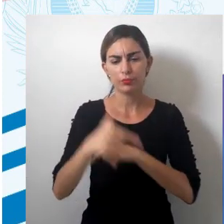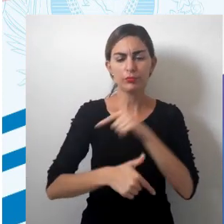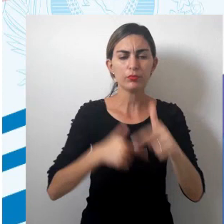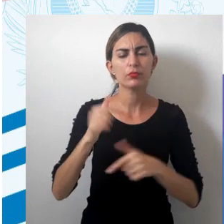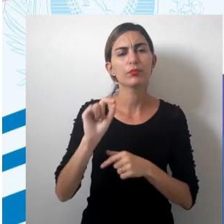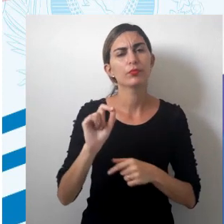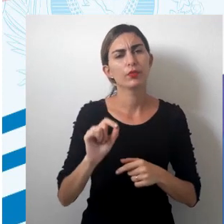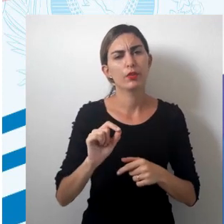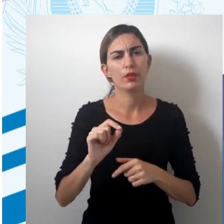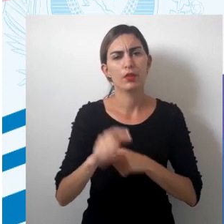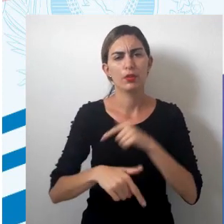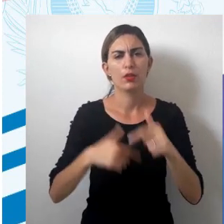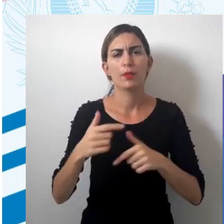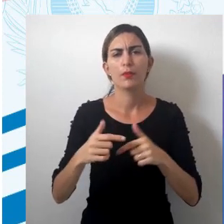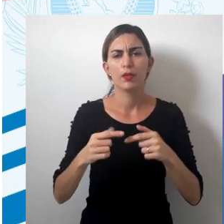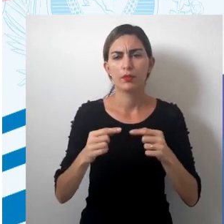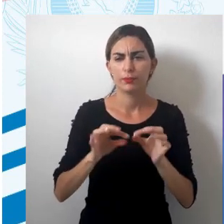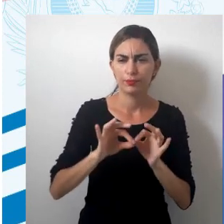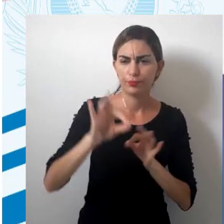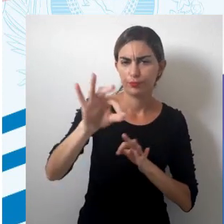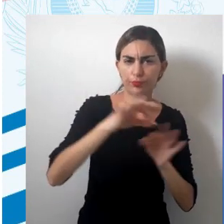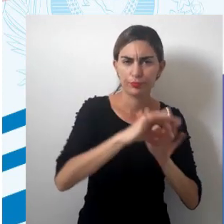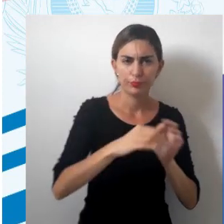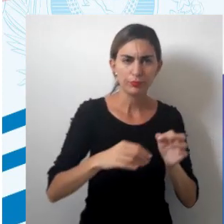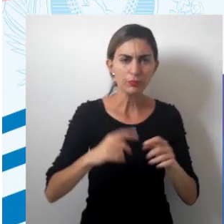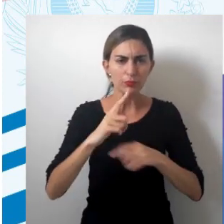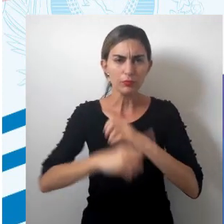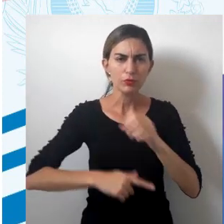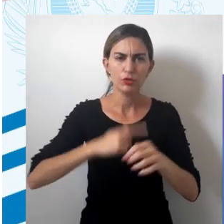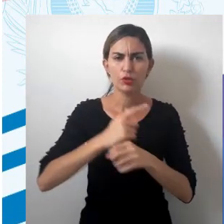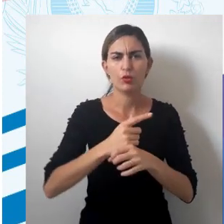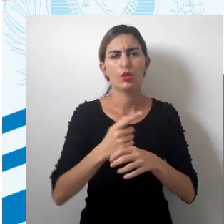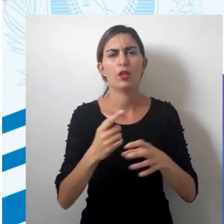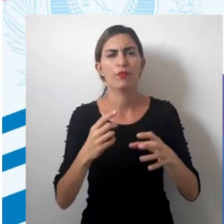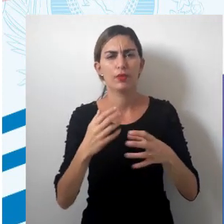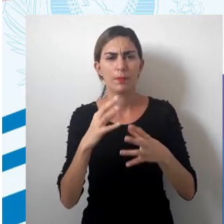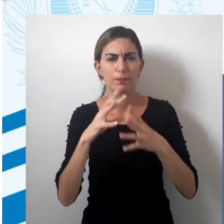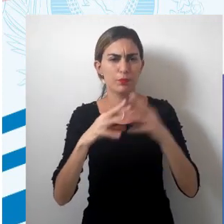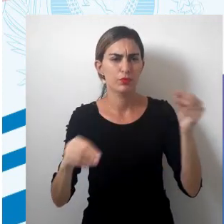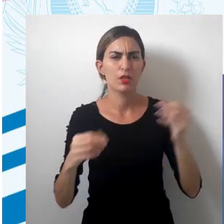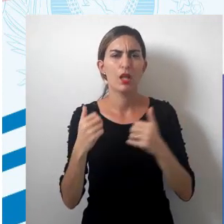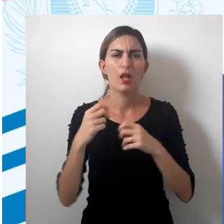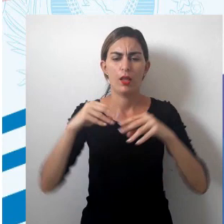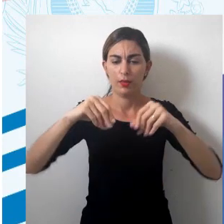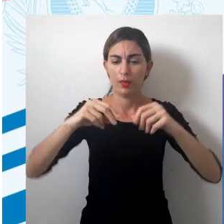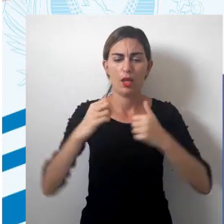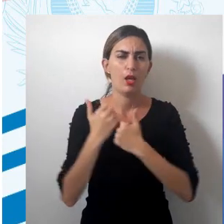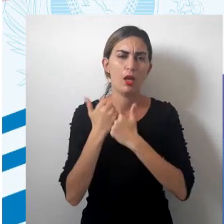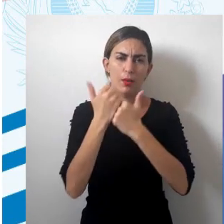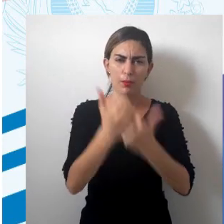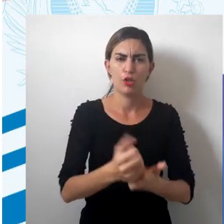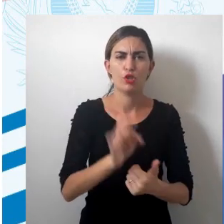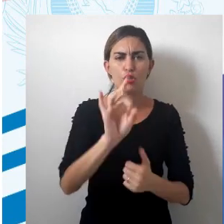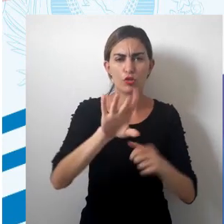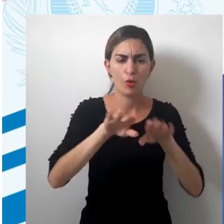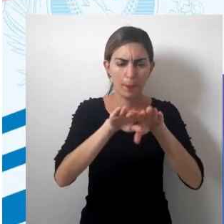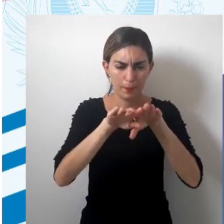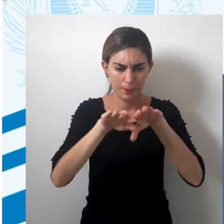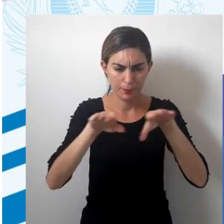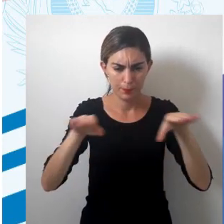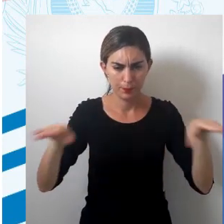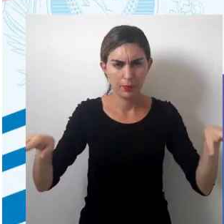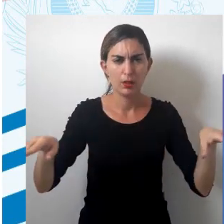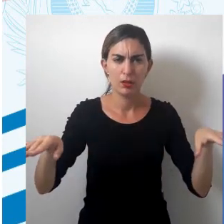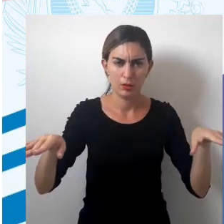o trabalho com as coordenadas geográficas desaparecem, a terra é representada a partir de um disco plano